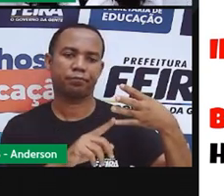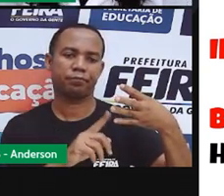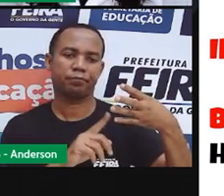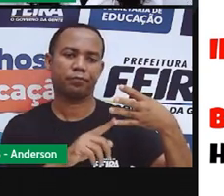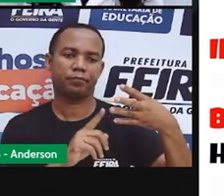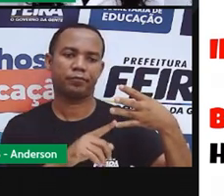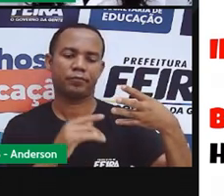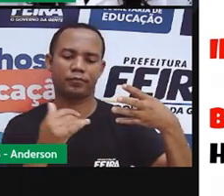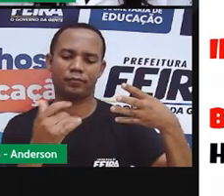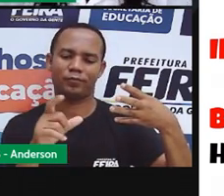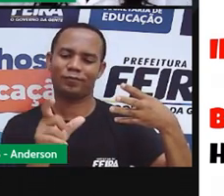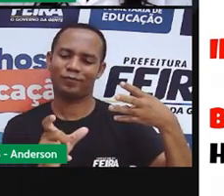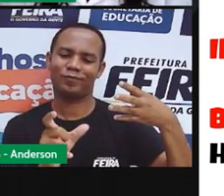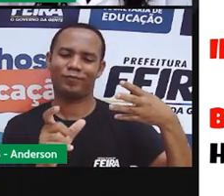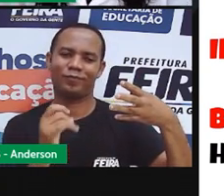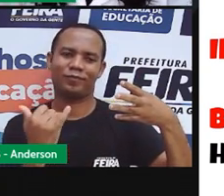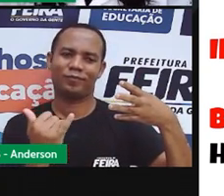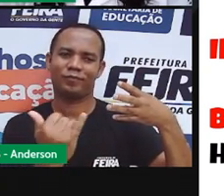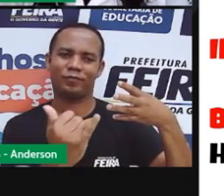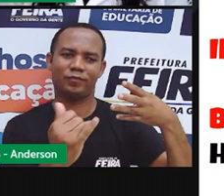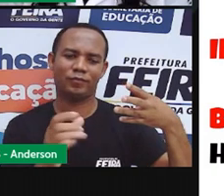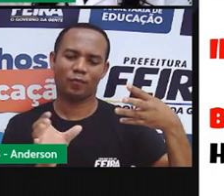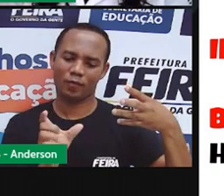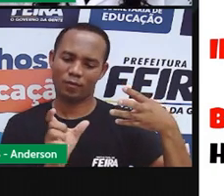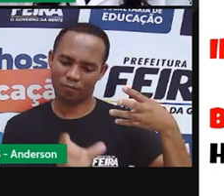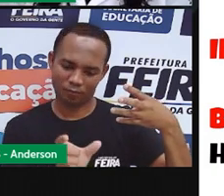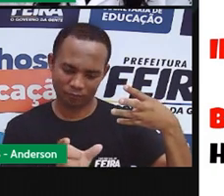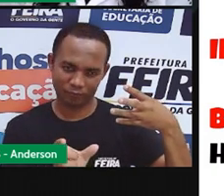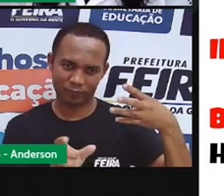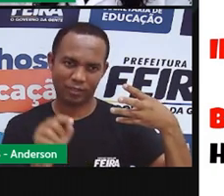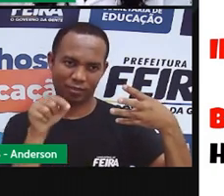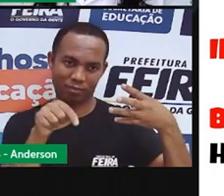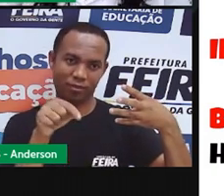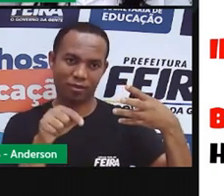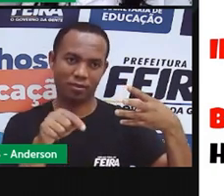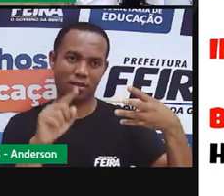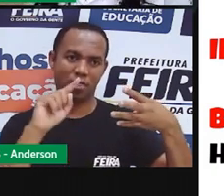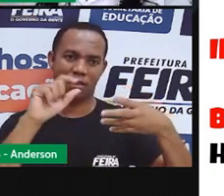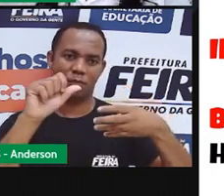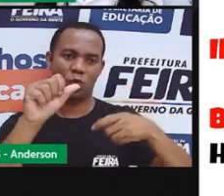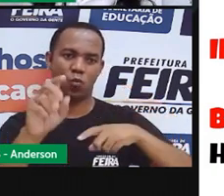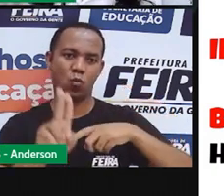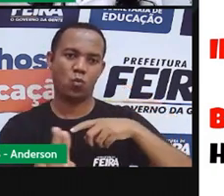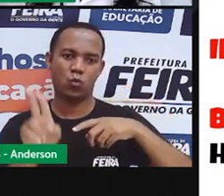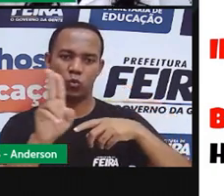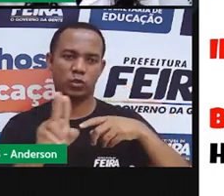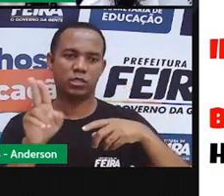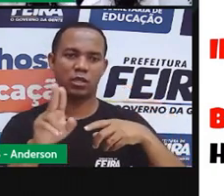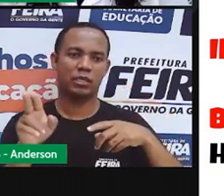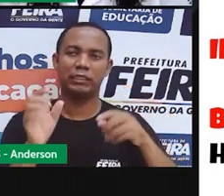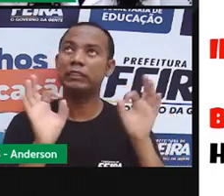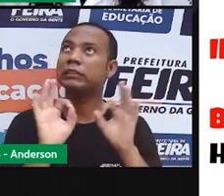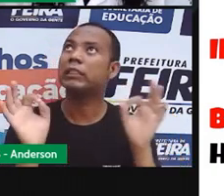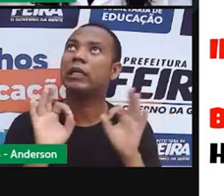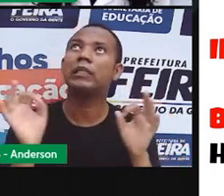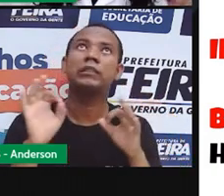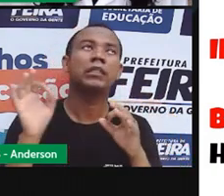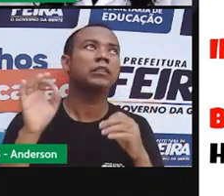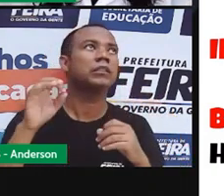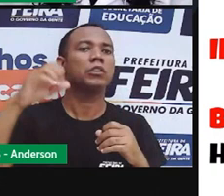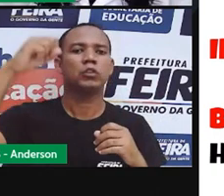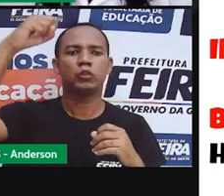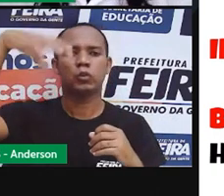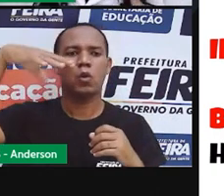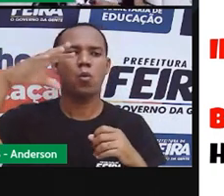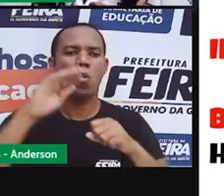bateria. Elas vão armazenar energia para utilizar quando não houver sol, ou